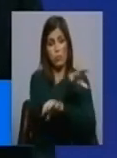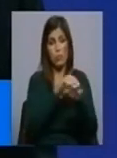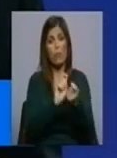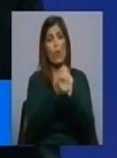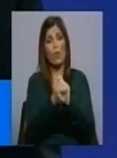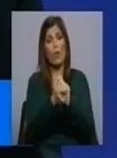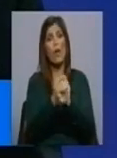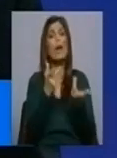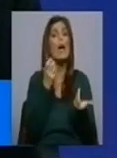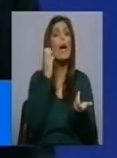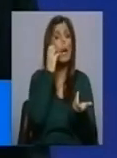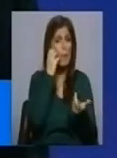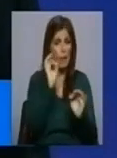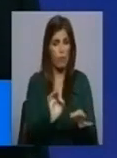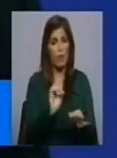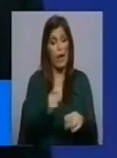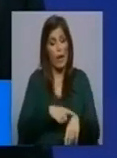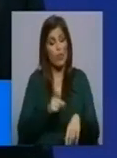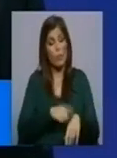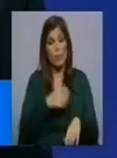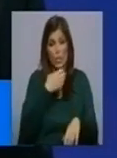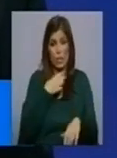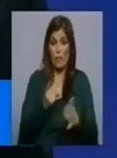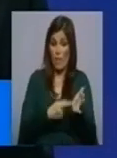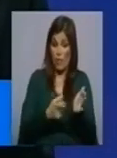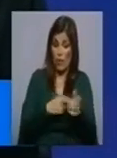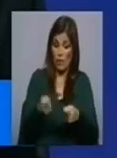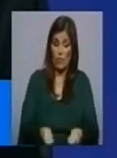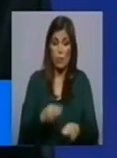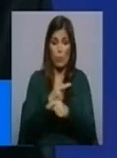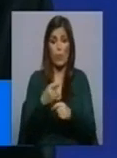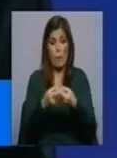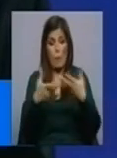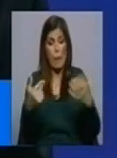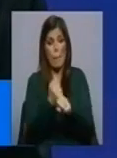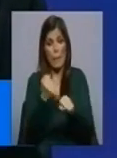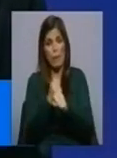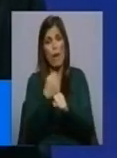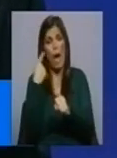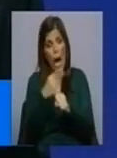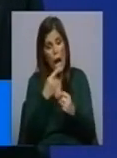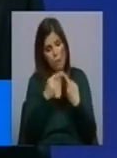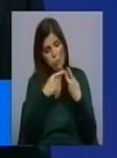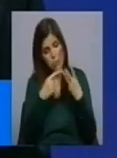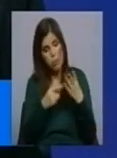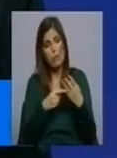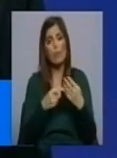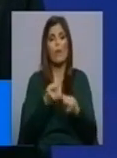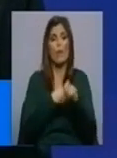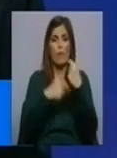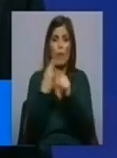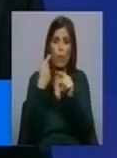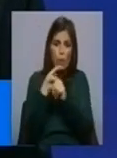campanha. E é nestes momentos de crise que nós precisamos destes investimentos, porque vão criar emprego, e há toda uma fileira de fornecedores que vão aqui